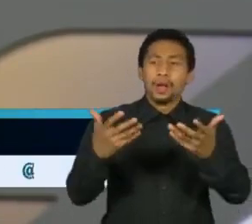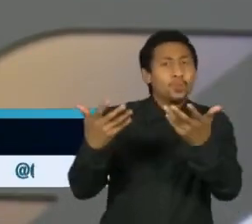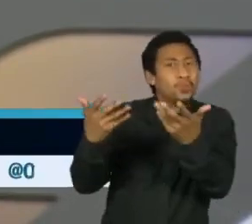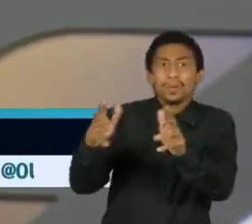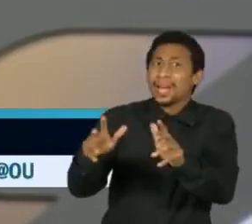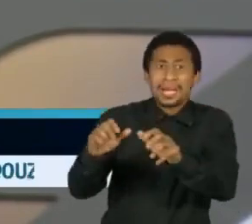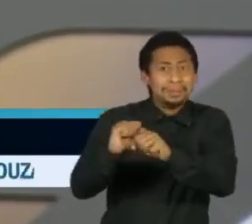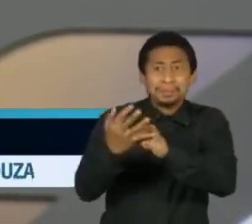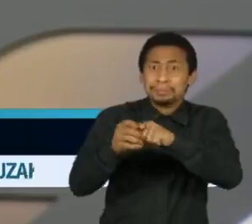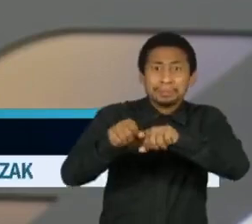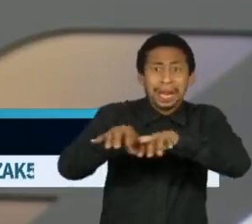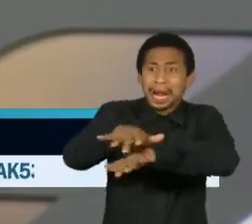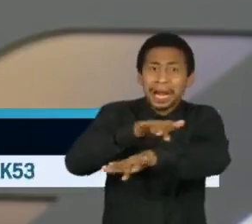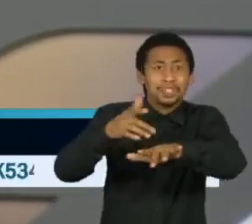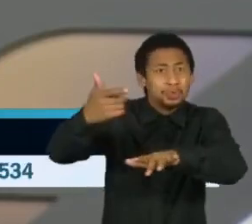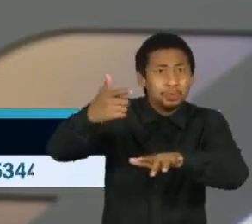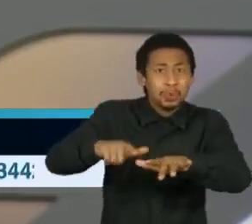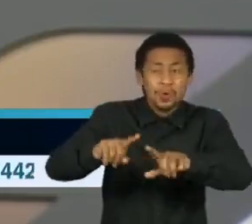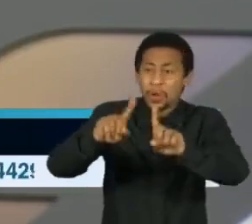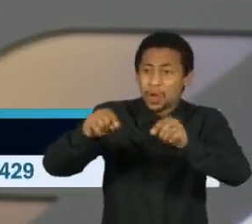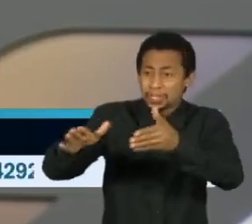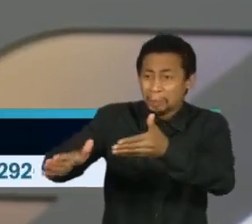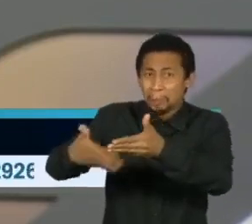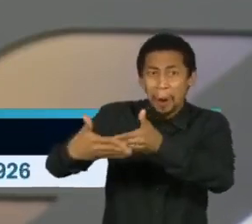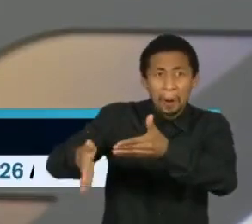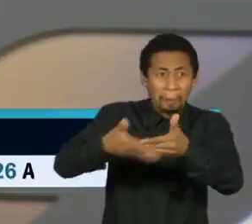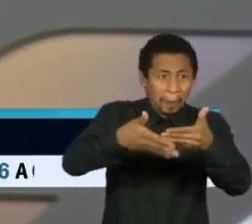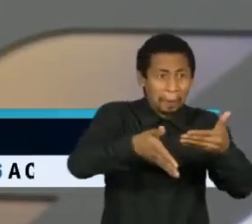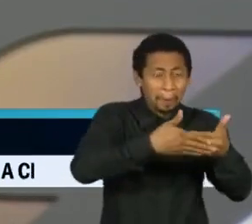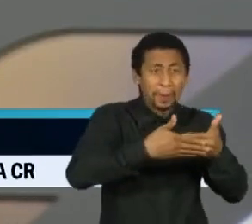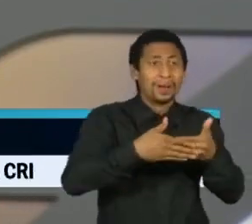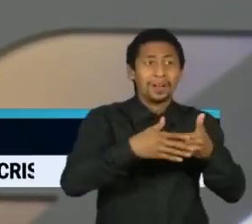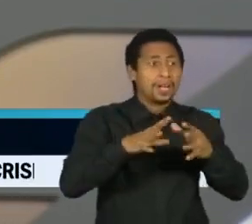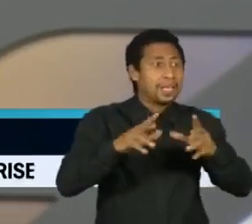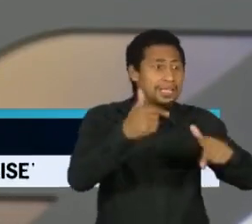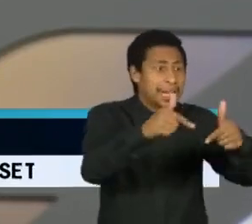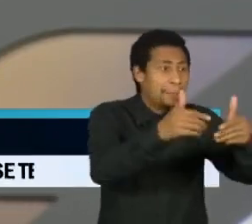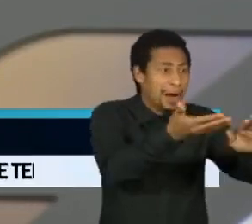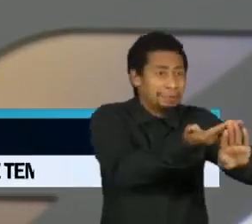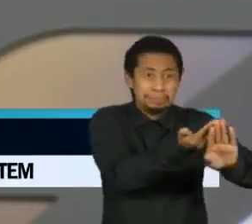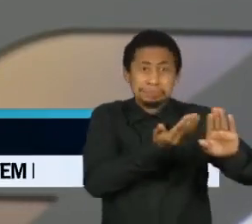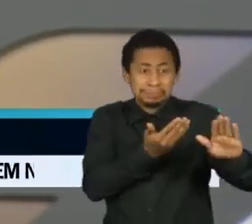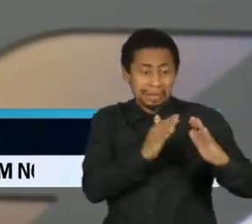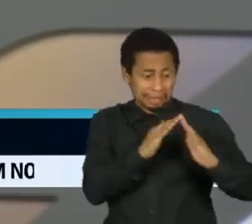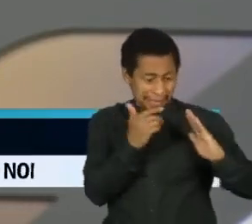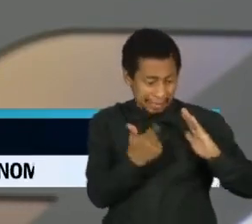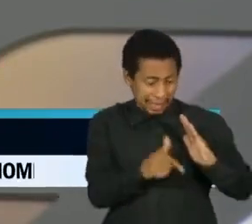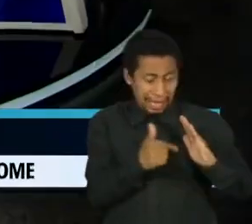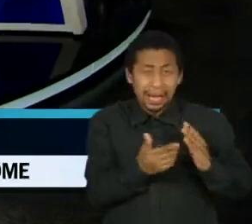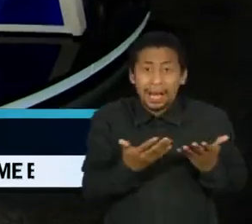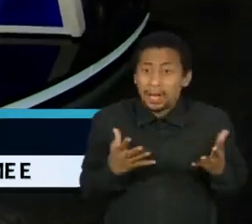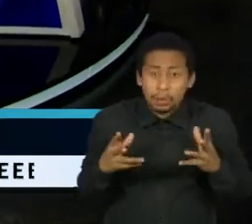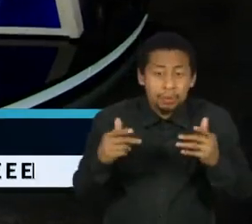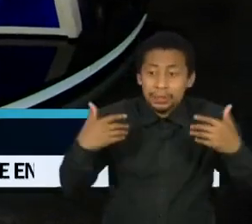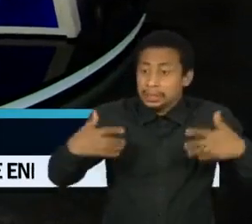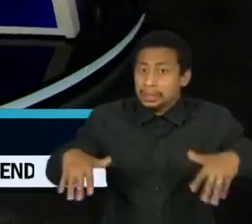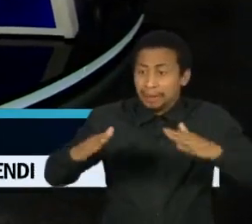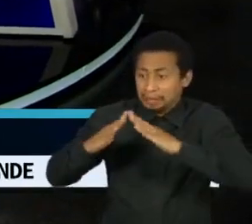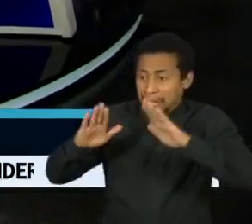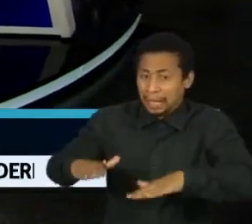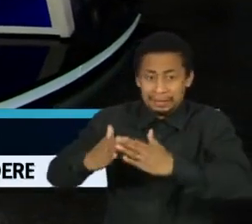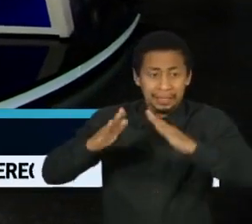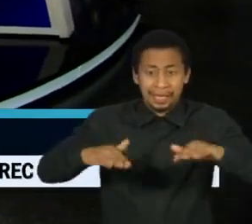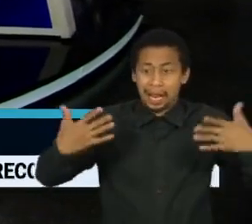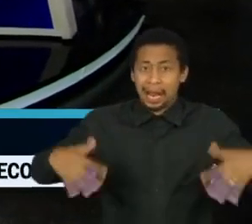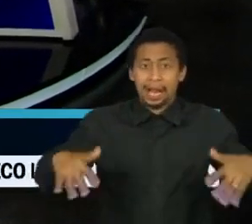volta é a interrupção da atividade econômica e a volta de uma situação em que todas as pessoas vão para dentro das suas casas